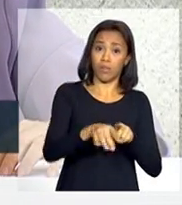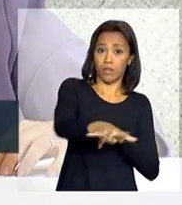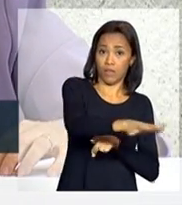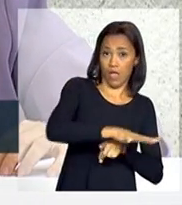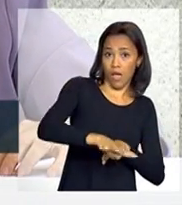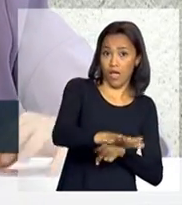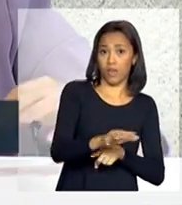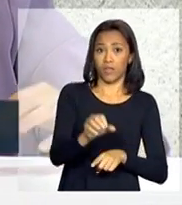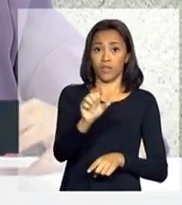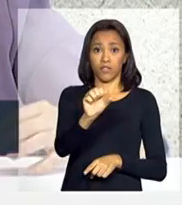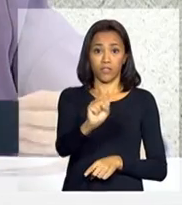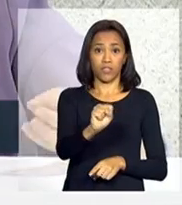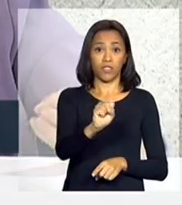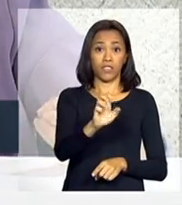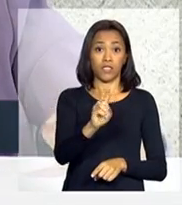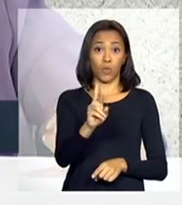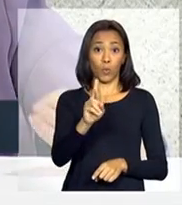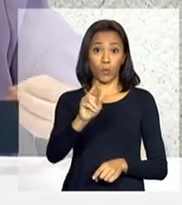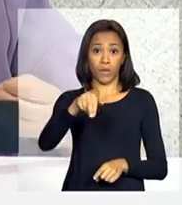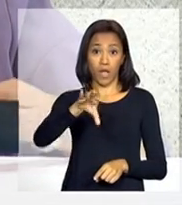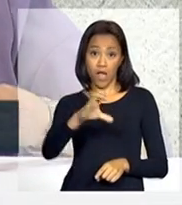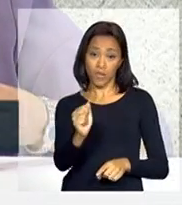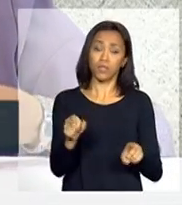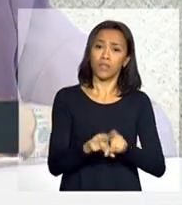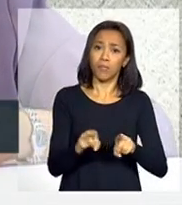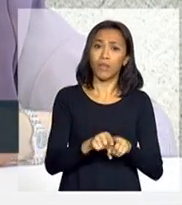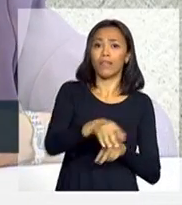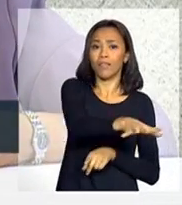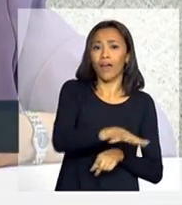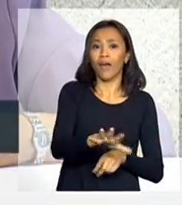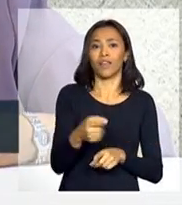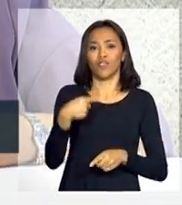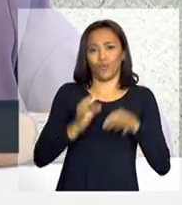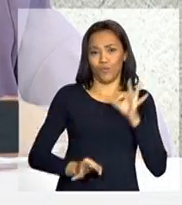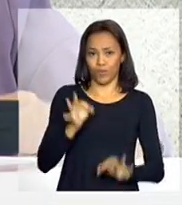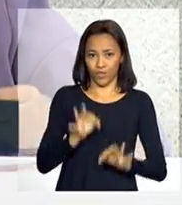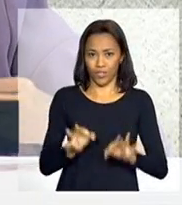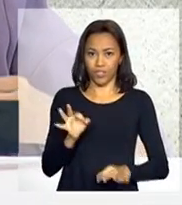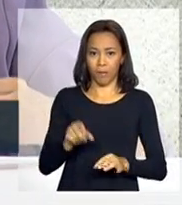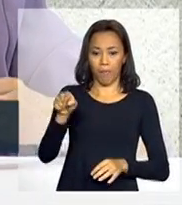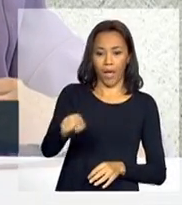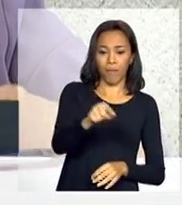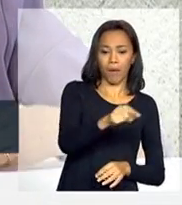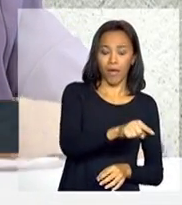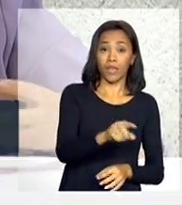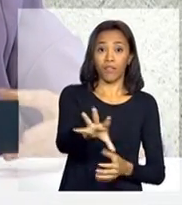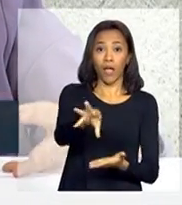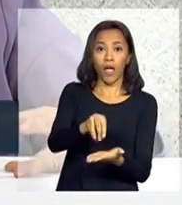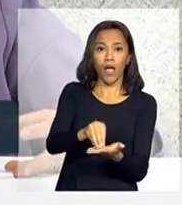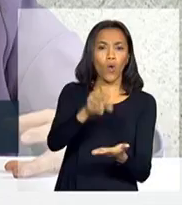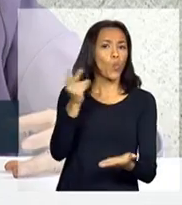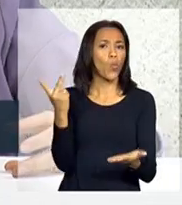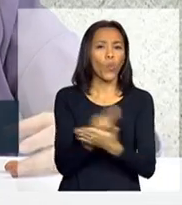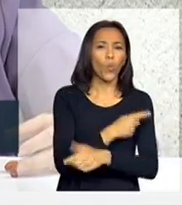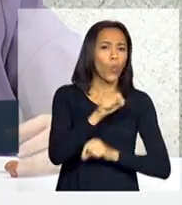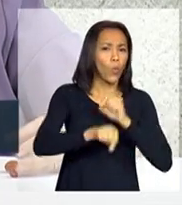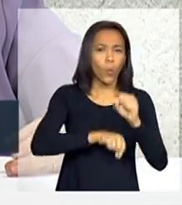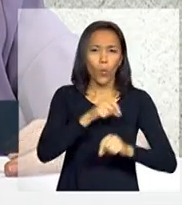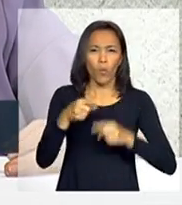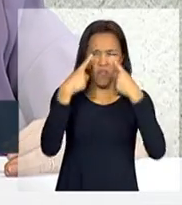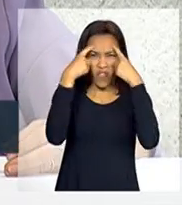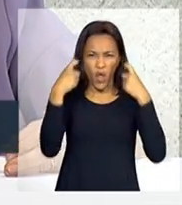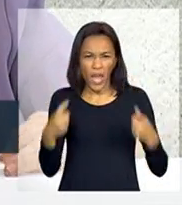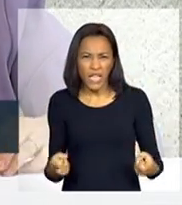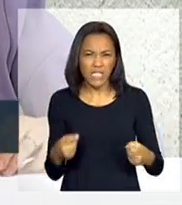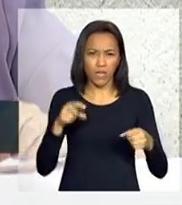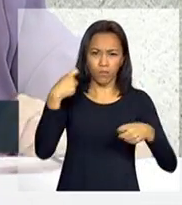e de justiça que estão envolvidos na coleta da prova vestígios da violência